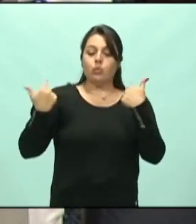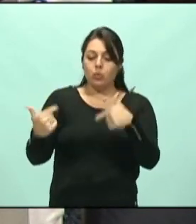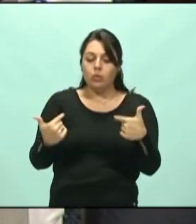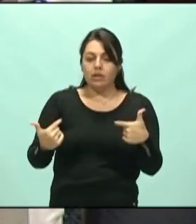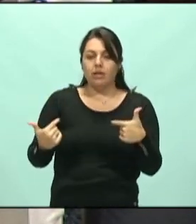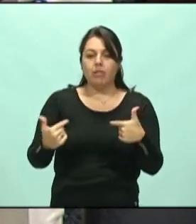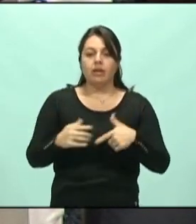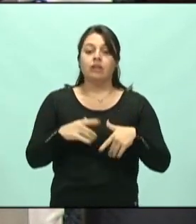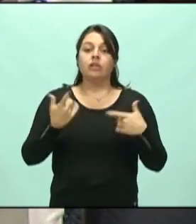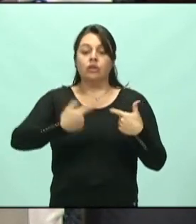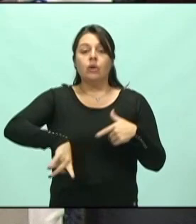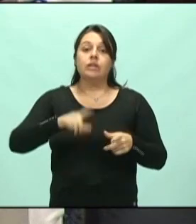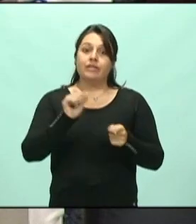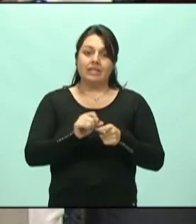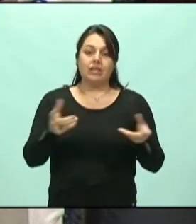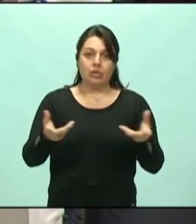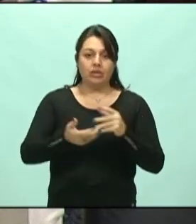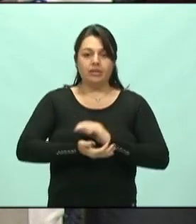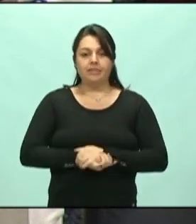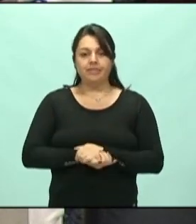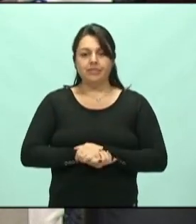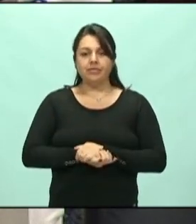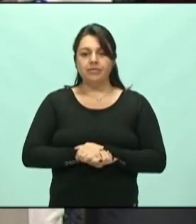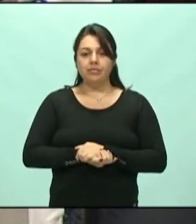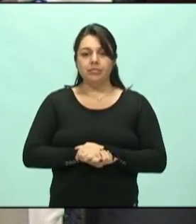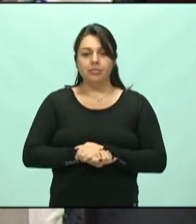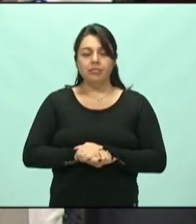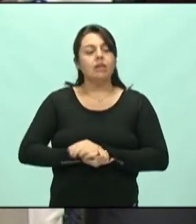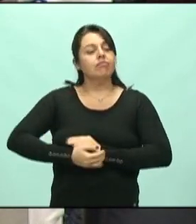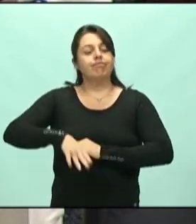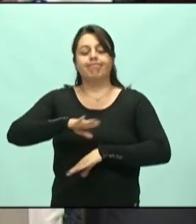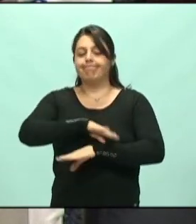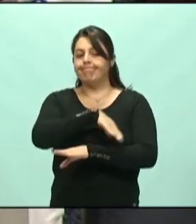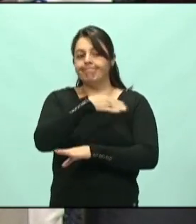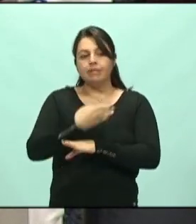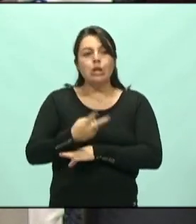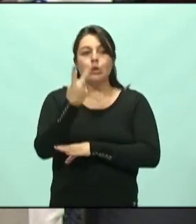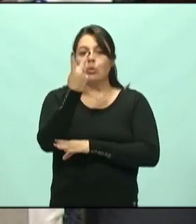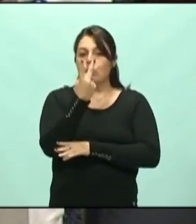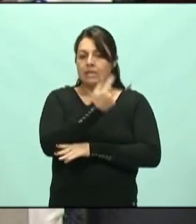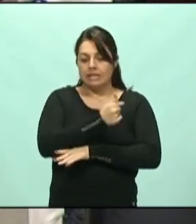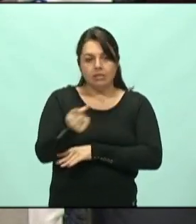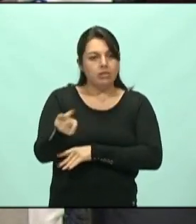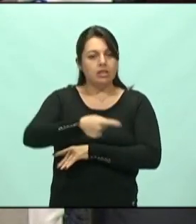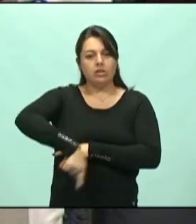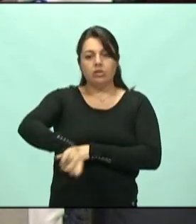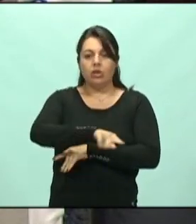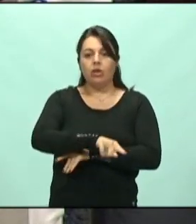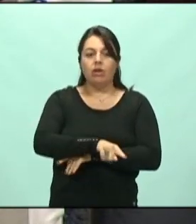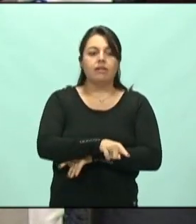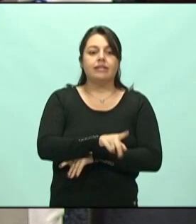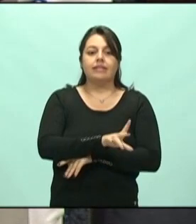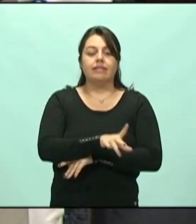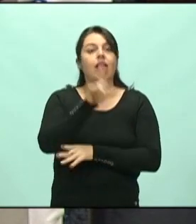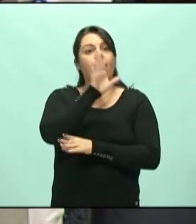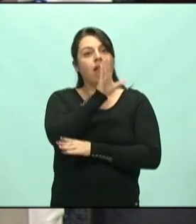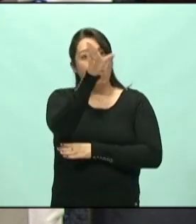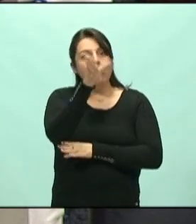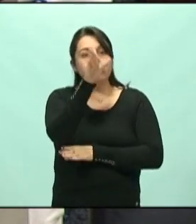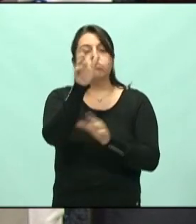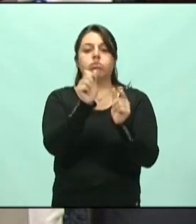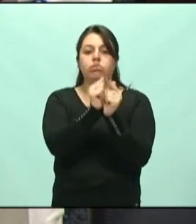do comitê. É isso que nós estamos fazendo. Dioturnamente, há duas semanas, basicamente, nós estamos acampando lá na Assembleia